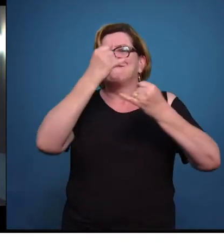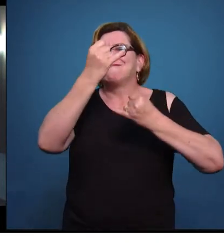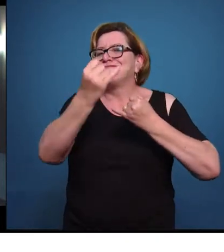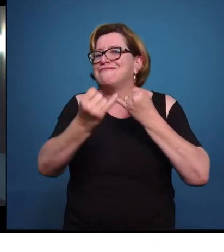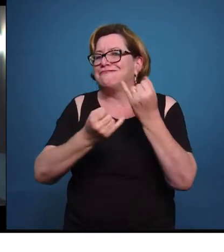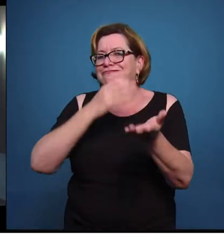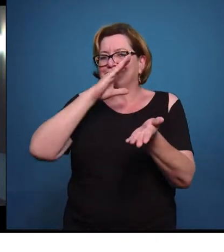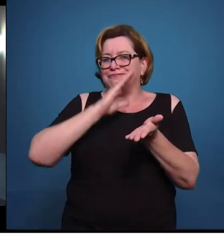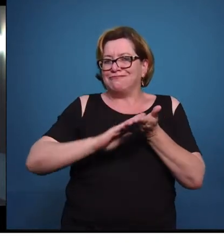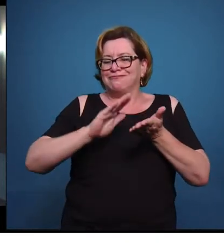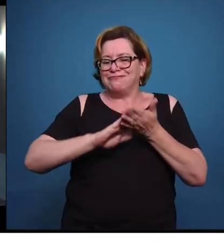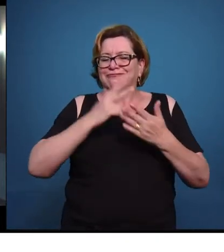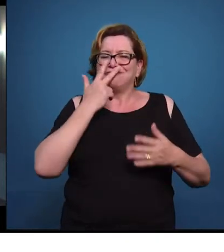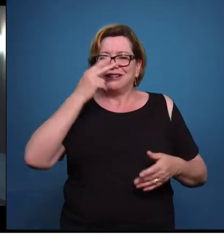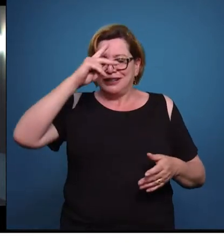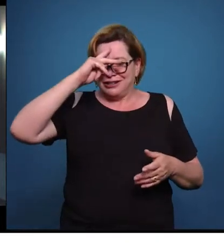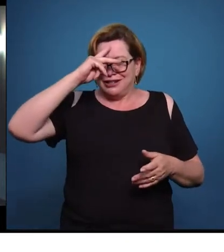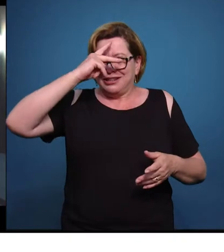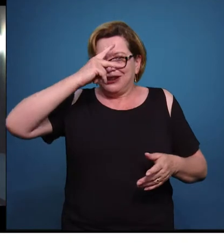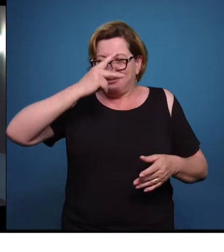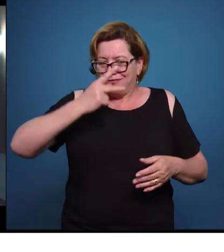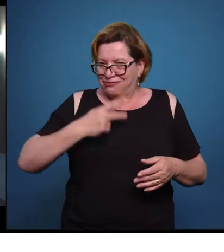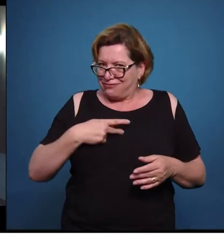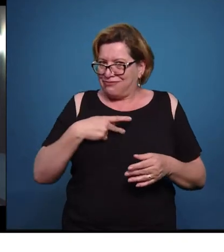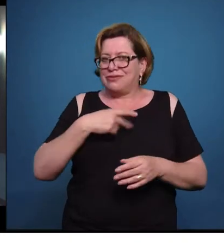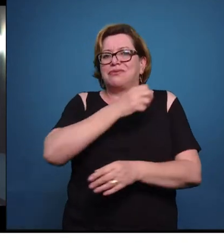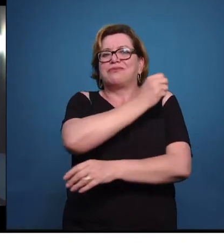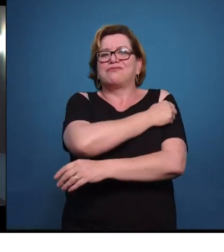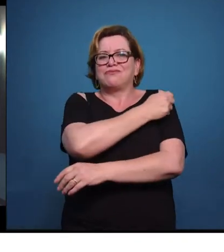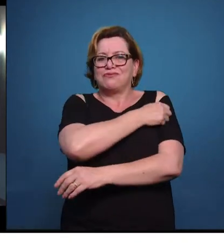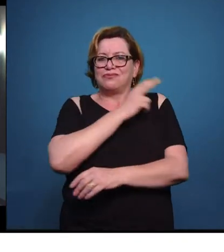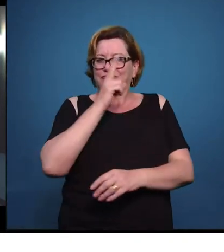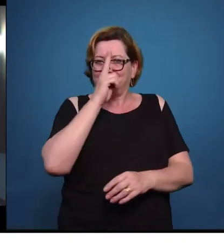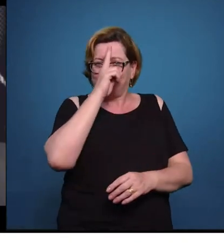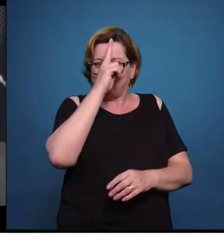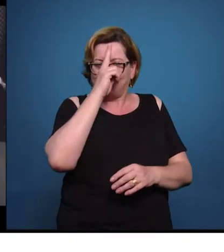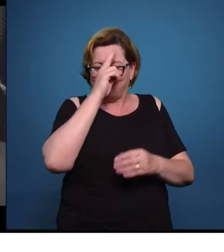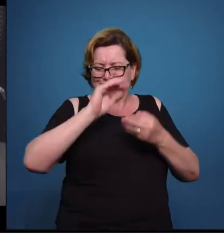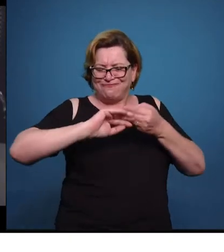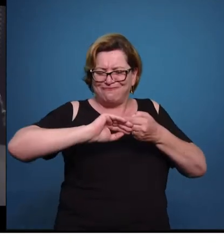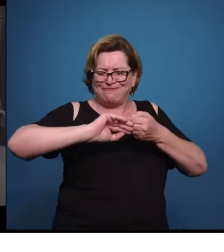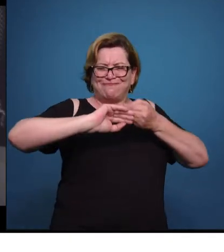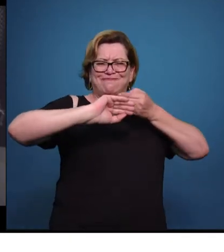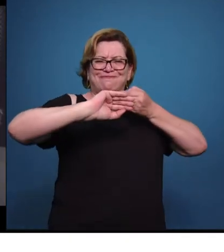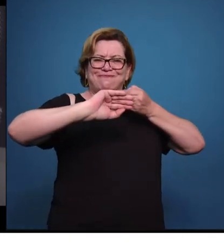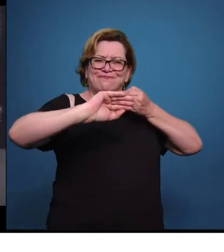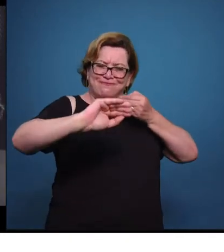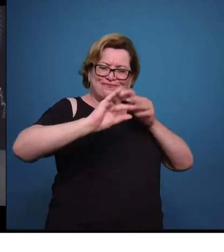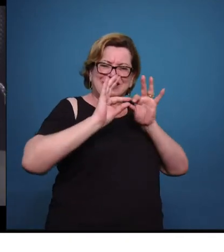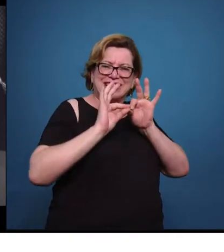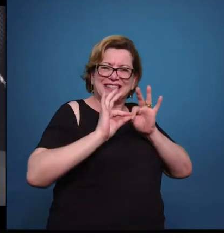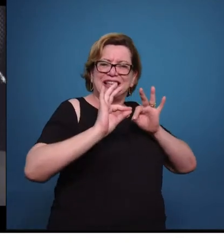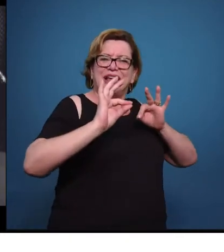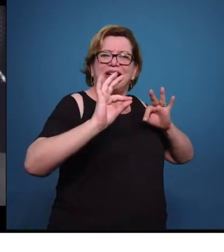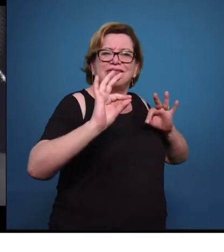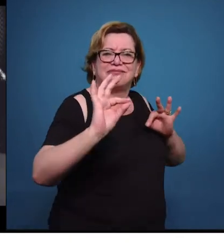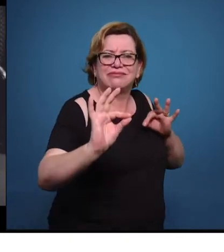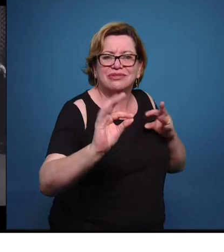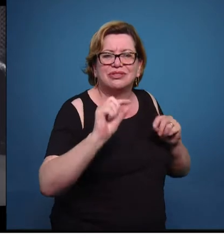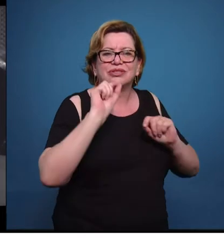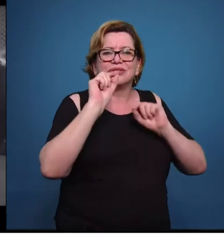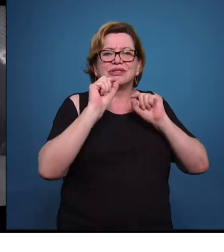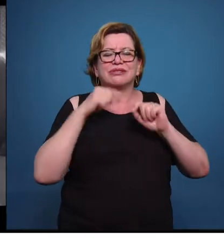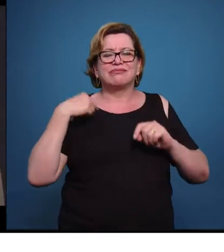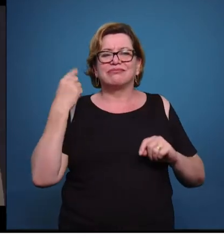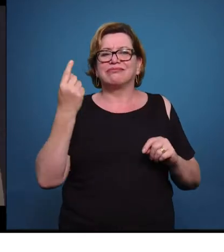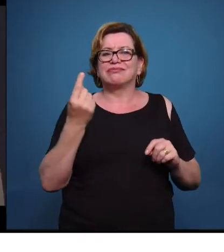individuação. O nosso estudante do ensino médio está longe, mas muito longe, daquilo que a